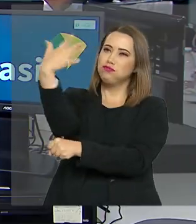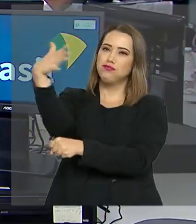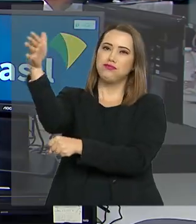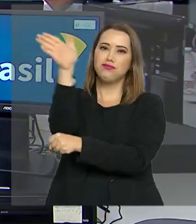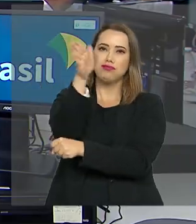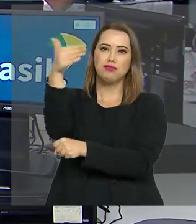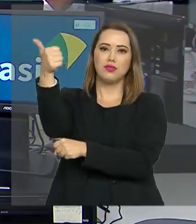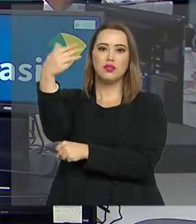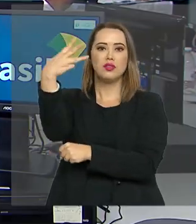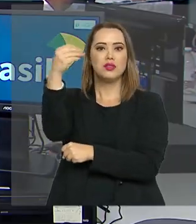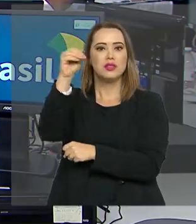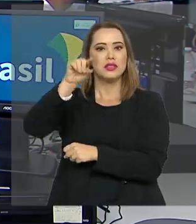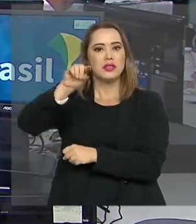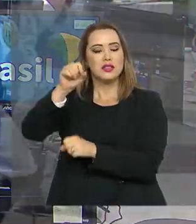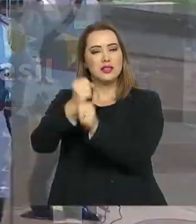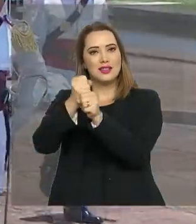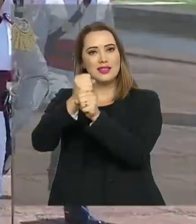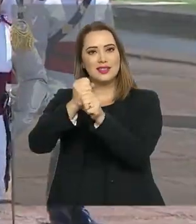130 anos.